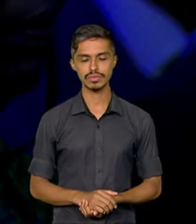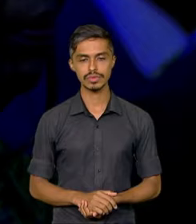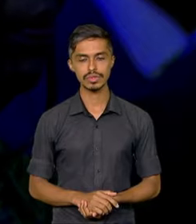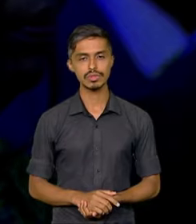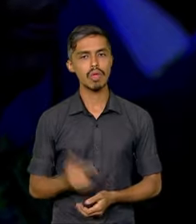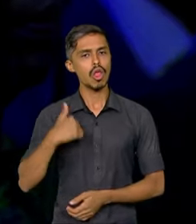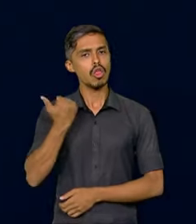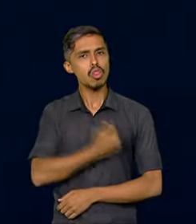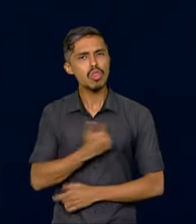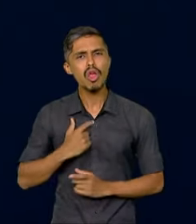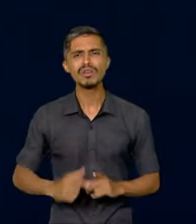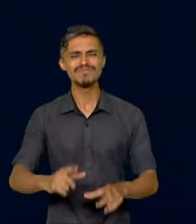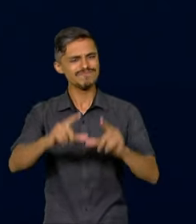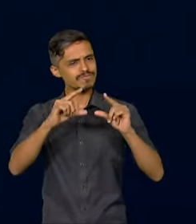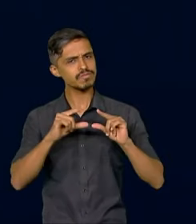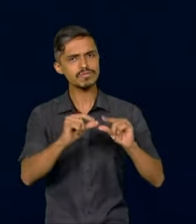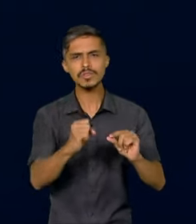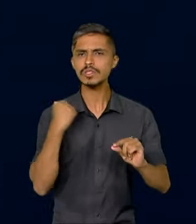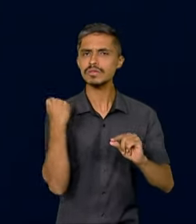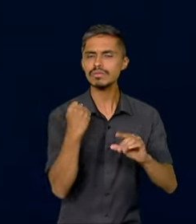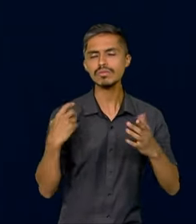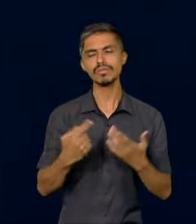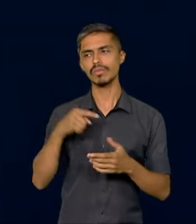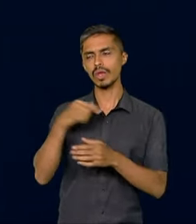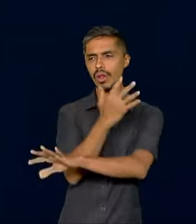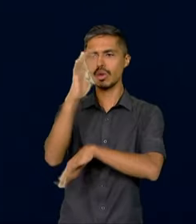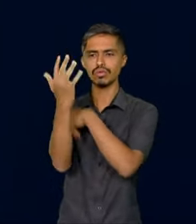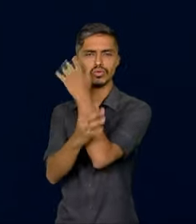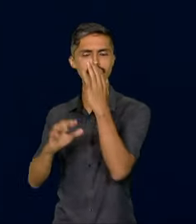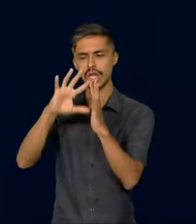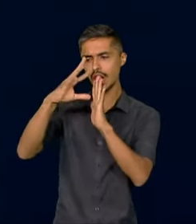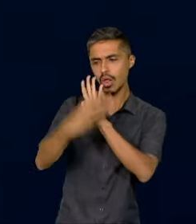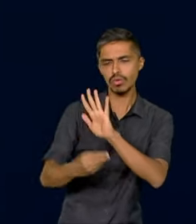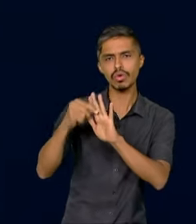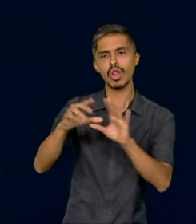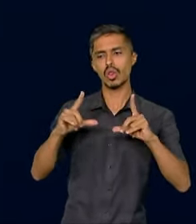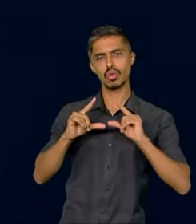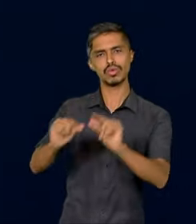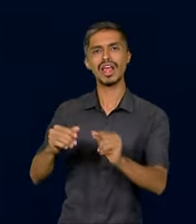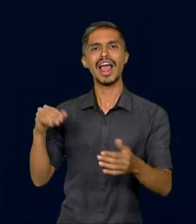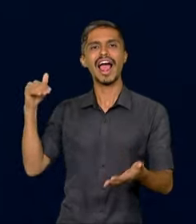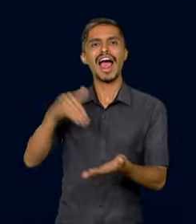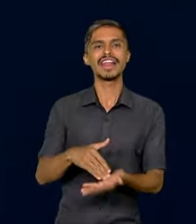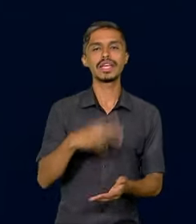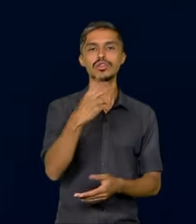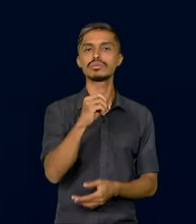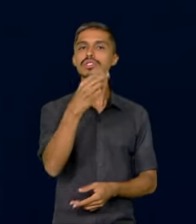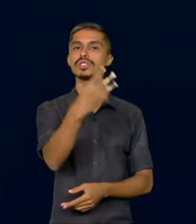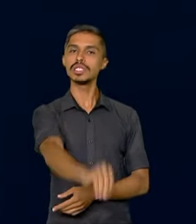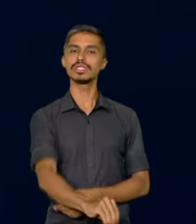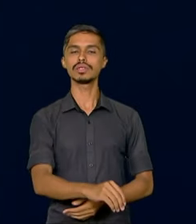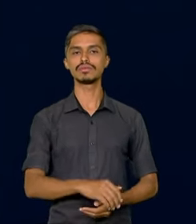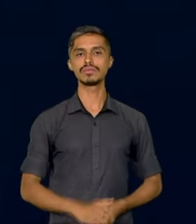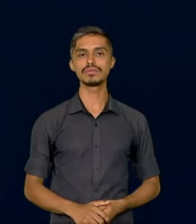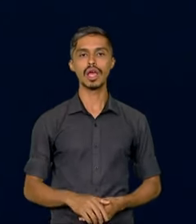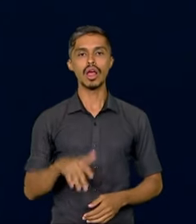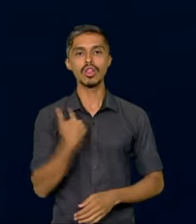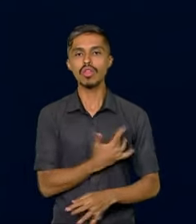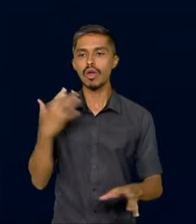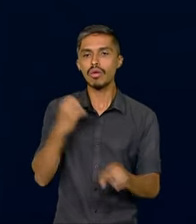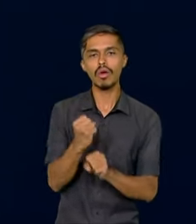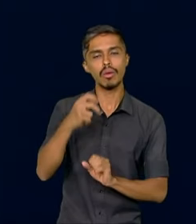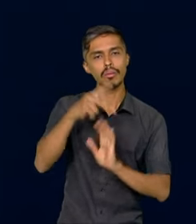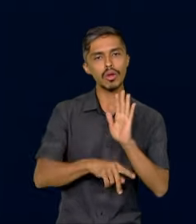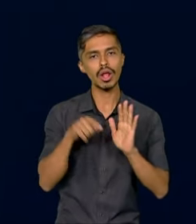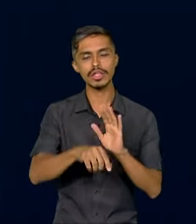drasticamente o desmatamento na Amazônia e vamos zerá-lo até 2030. Formulamos um